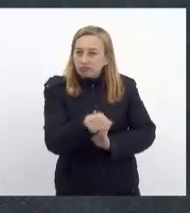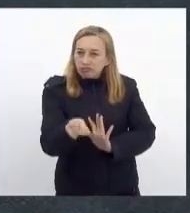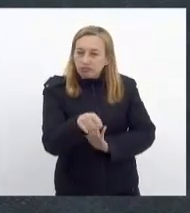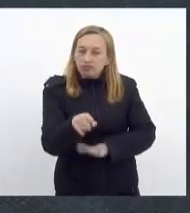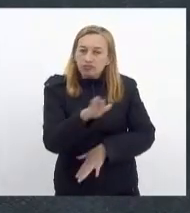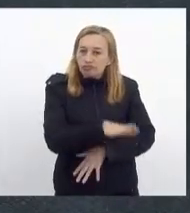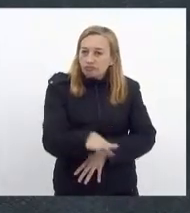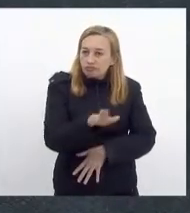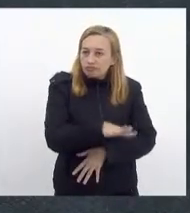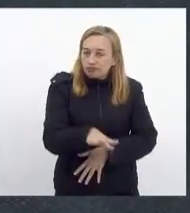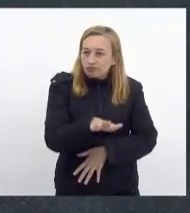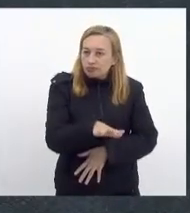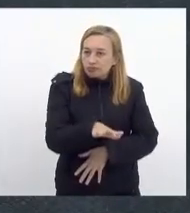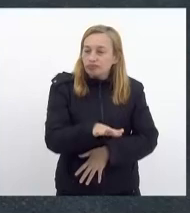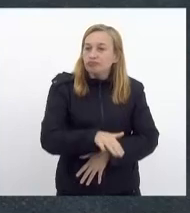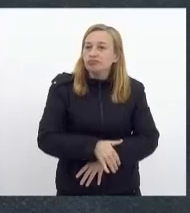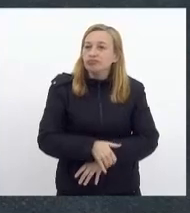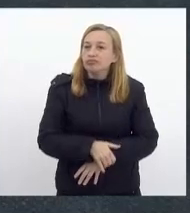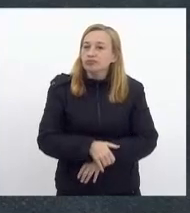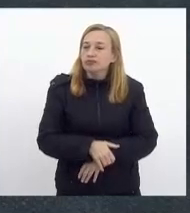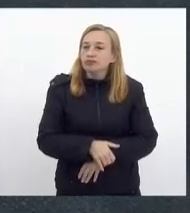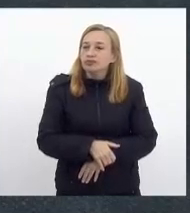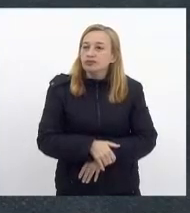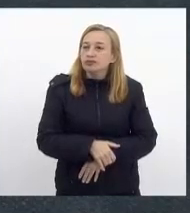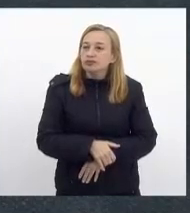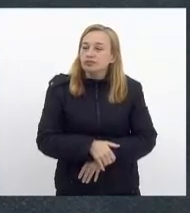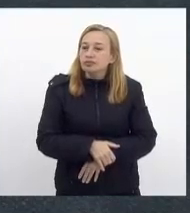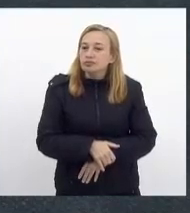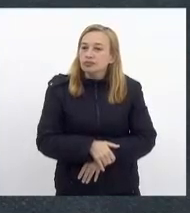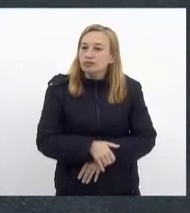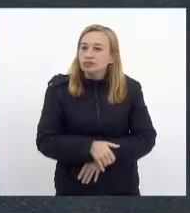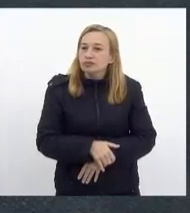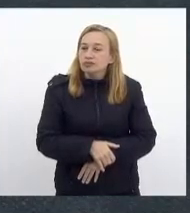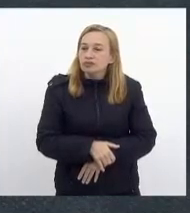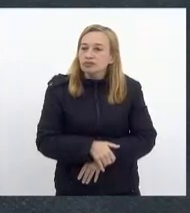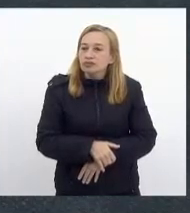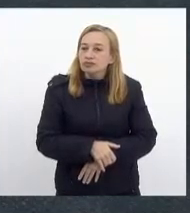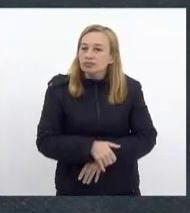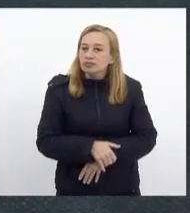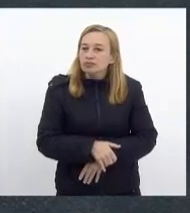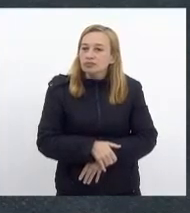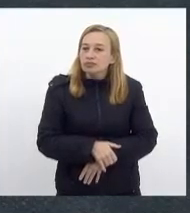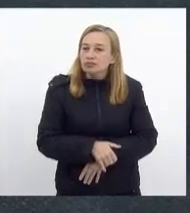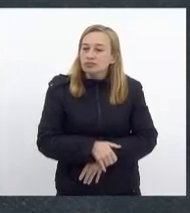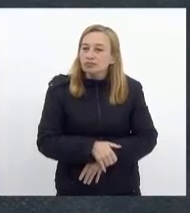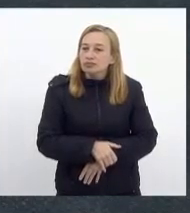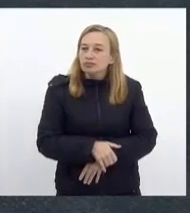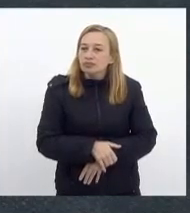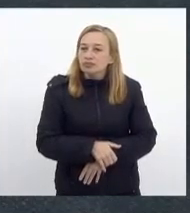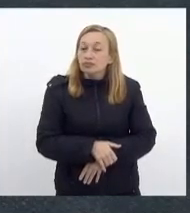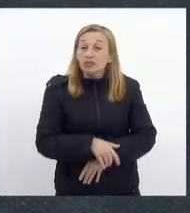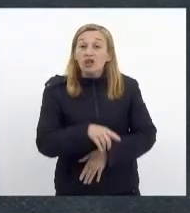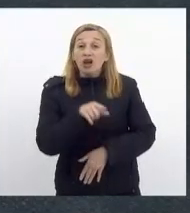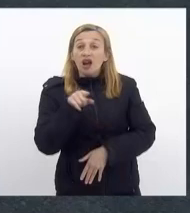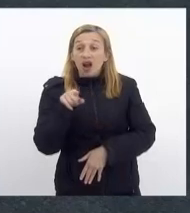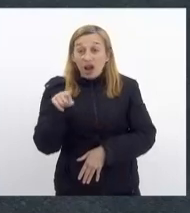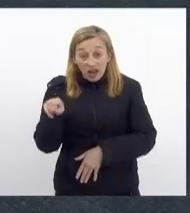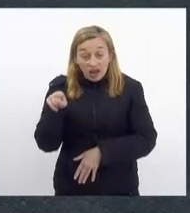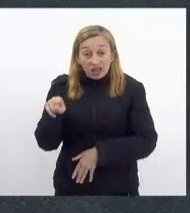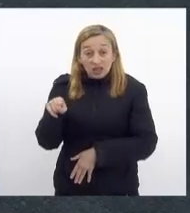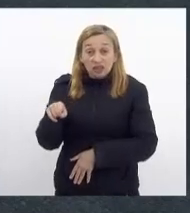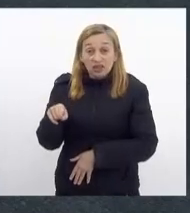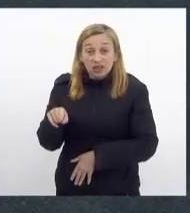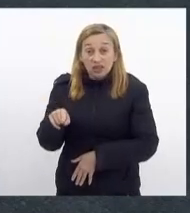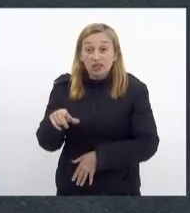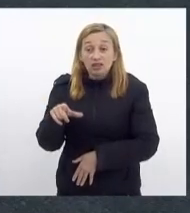fiquem submetidas exatamente àqueles que são responsáveis, àqueles que têm o dever legal